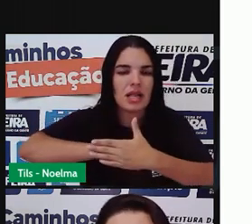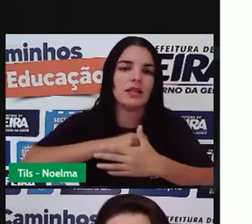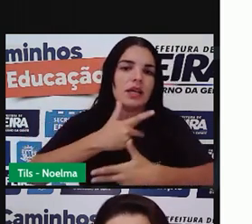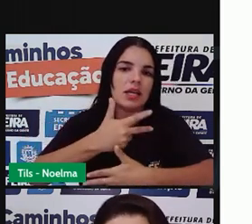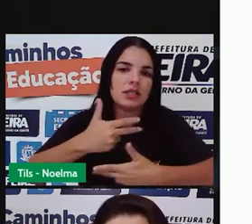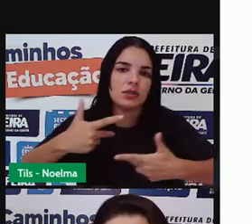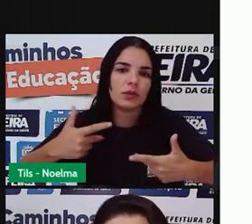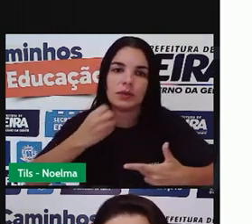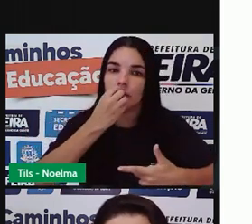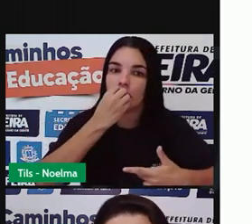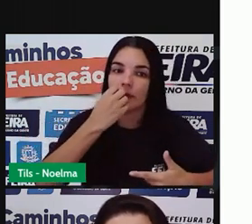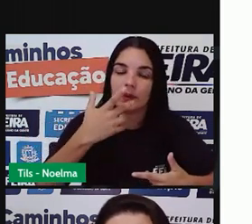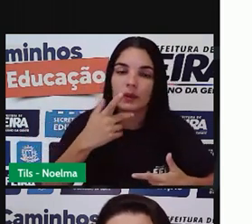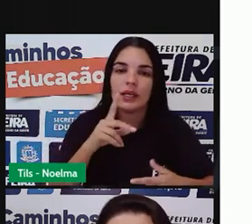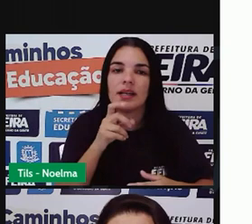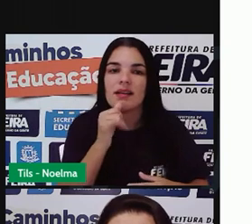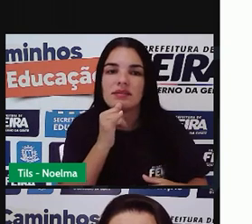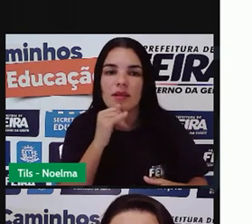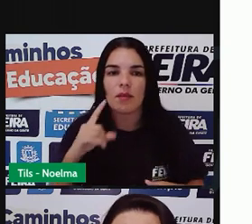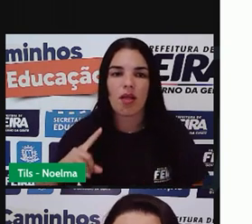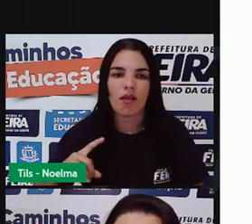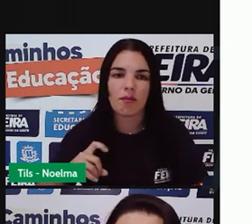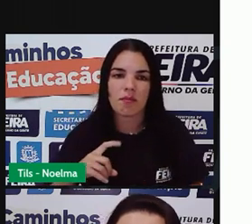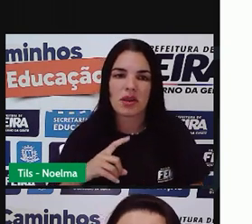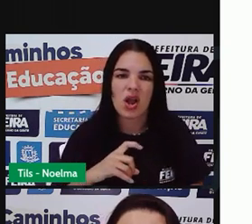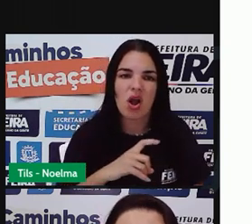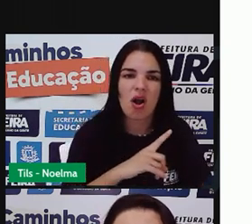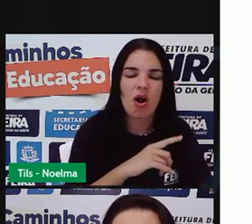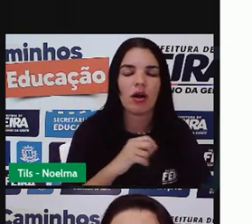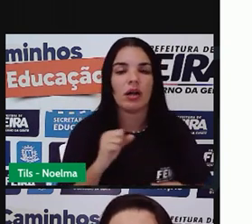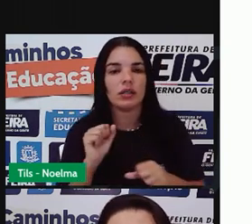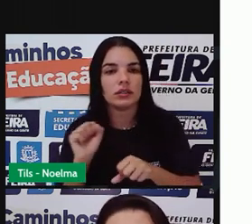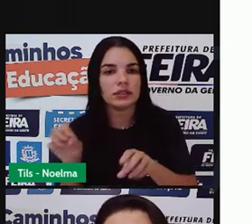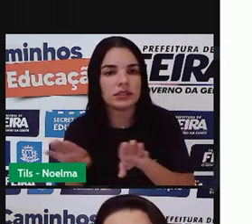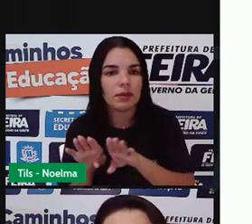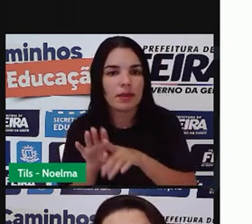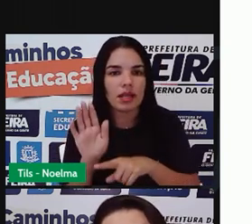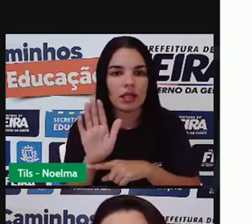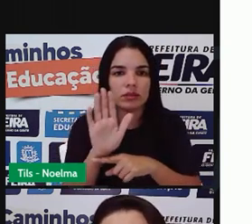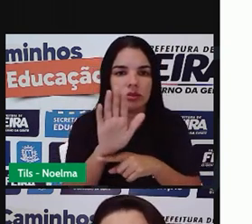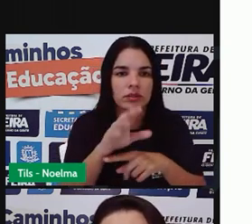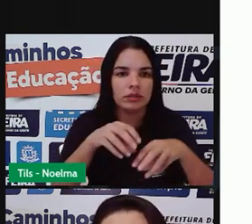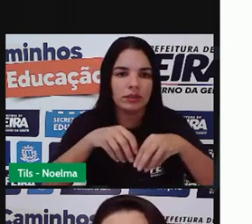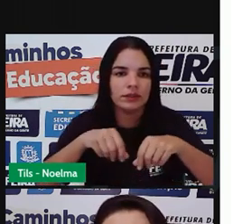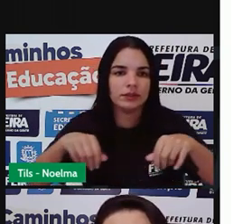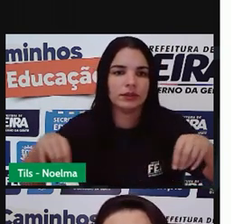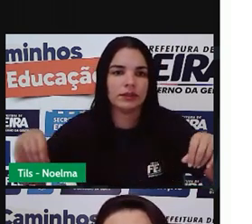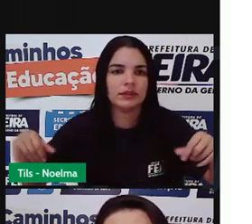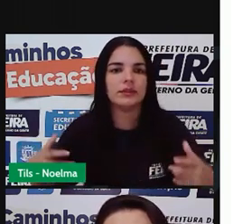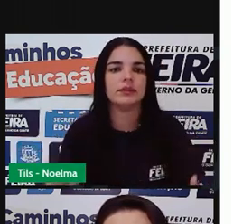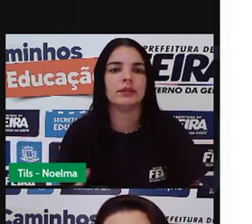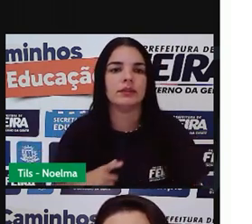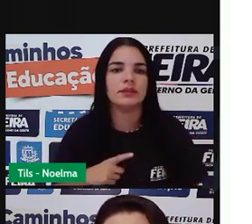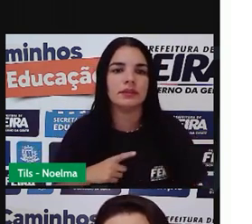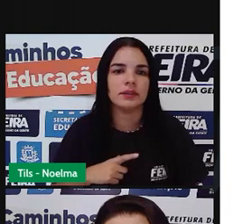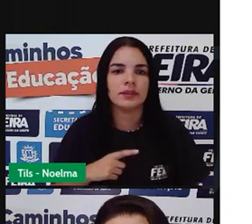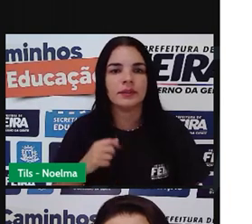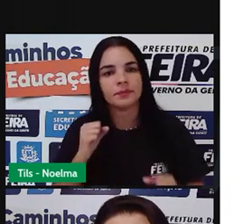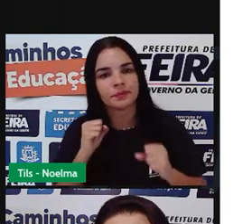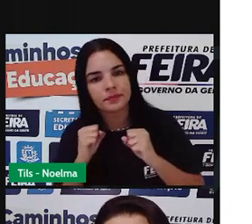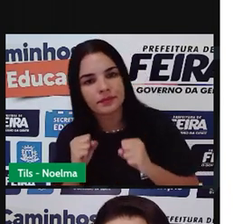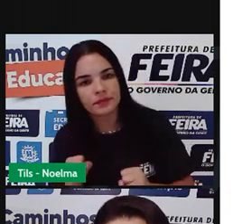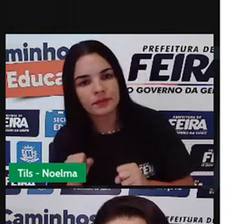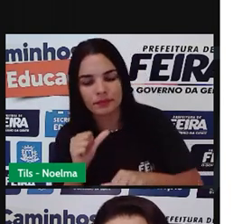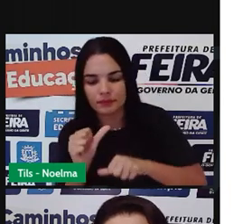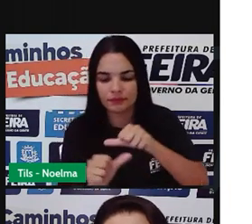como as próprias minhotas que estão ali presentes e que ajudam a nutrir o solo fazendo com que esse solo ele se torne